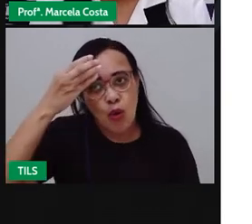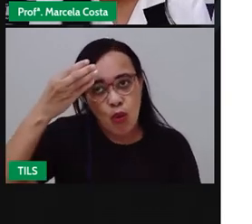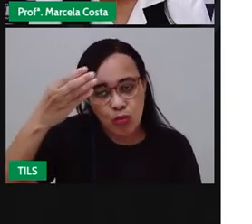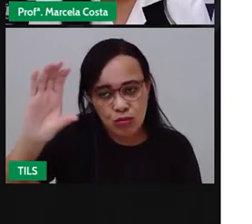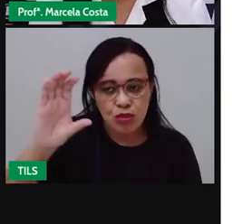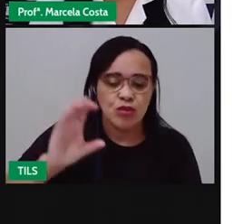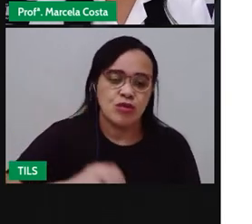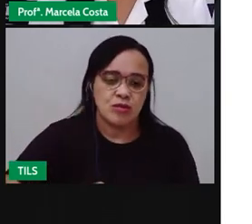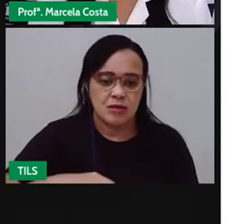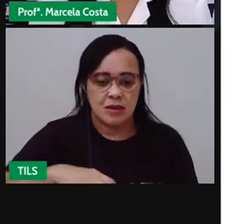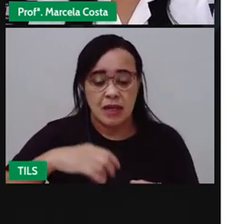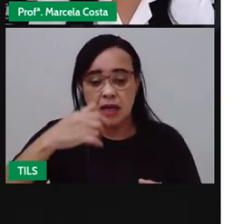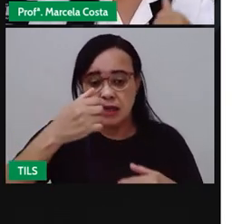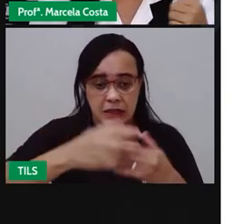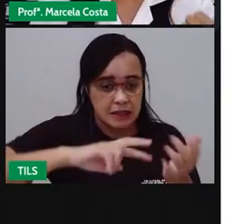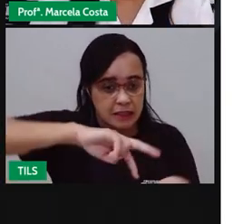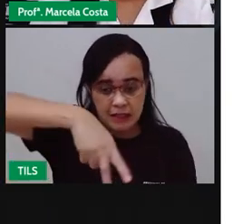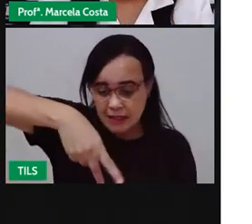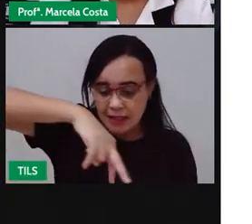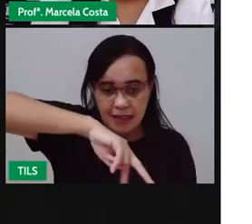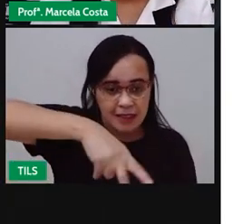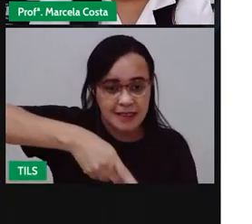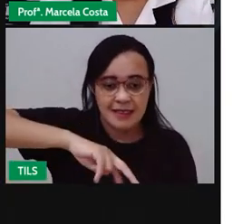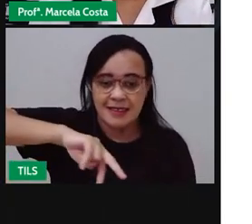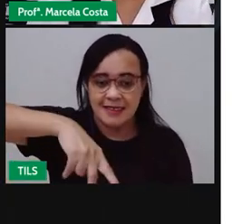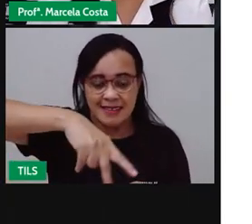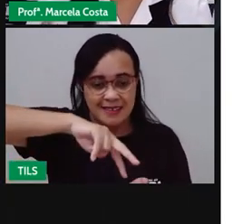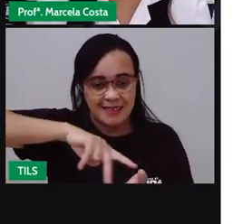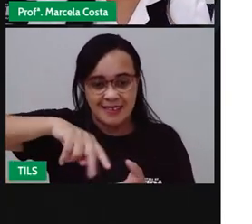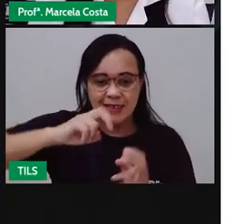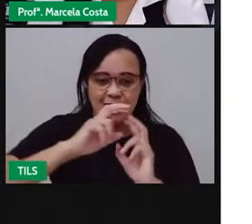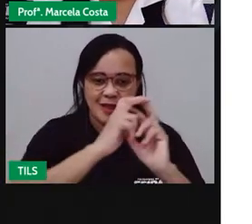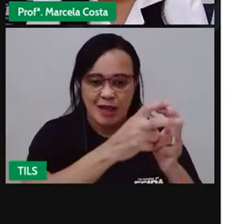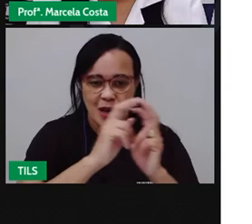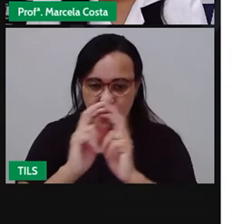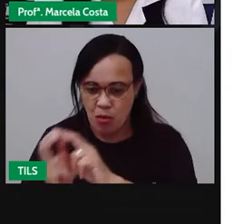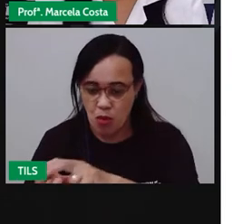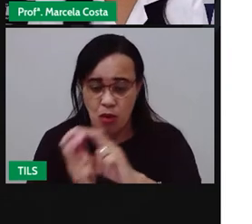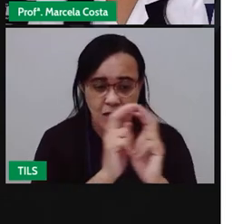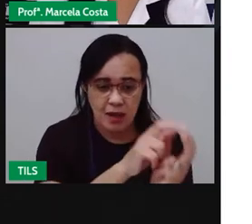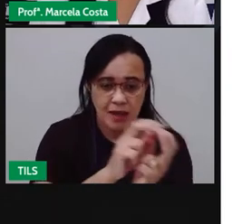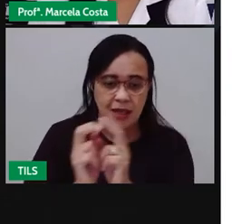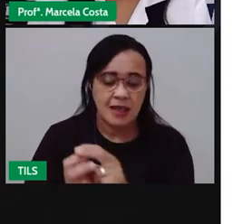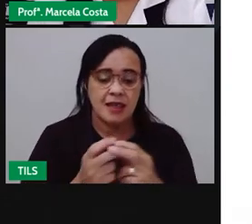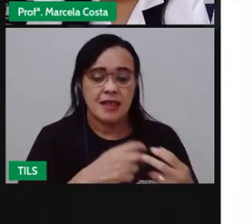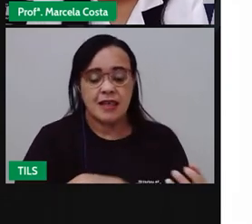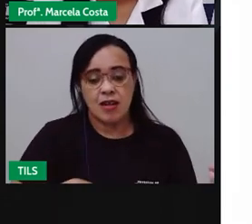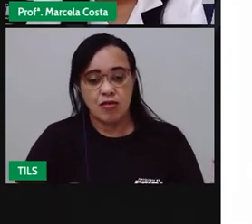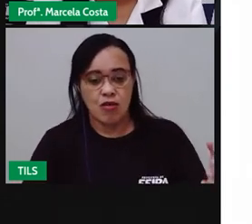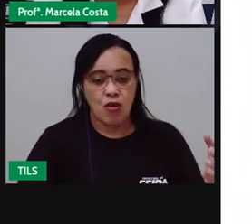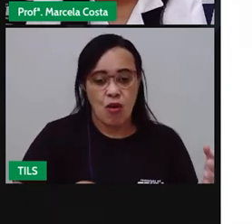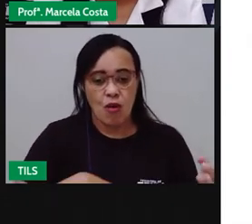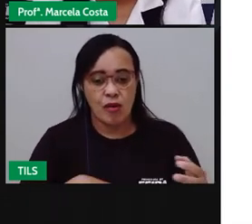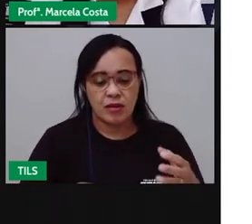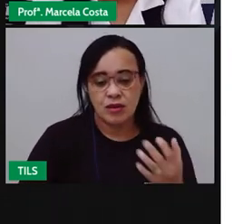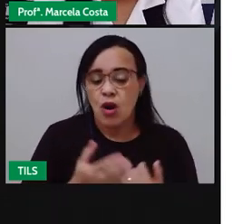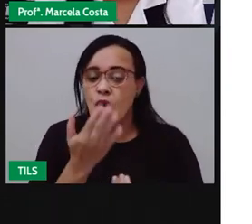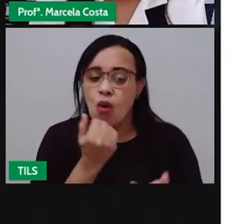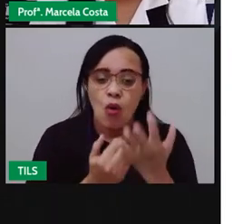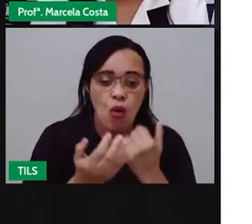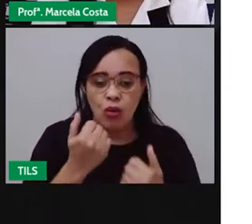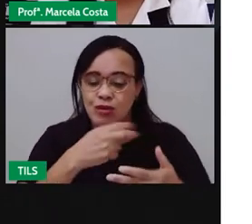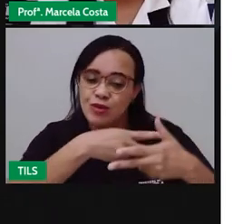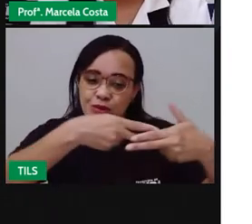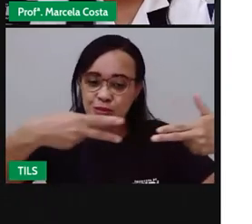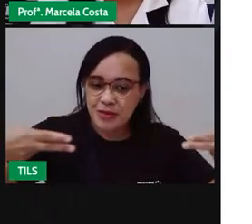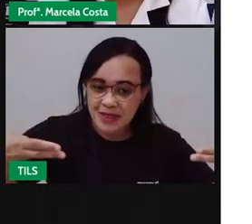capoeira, prevo, danças de quadrilha, acarajé, que é